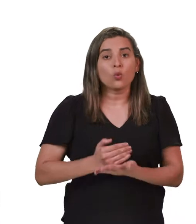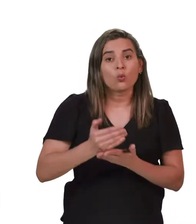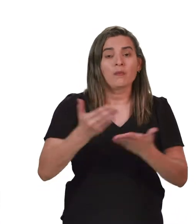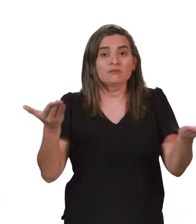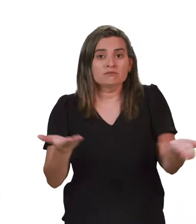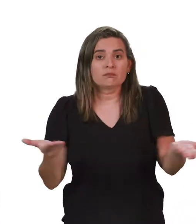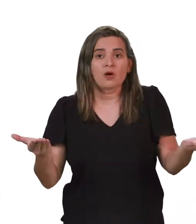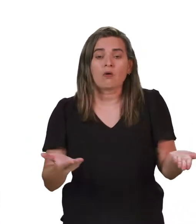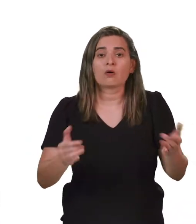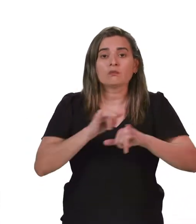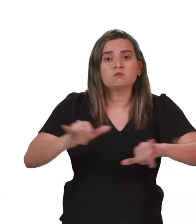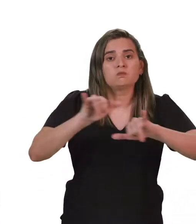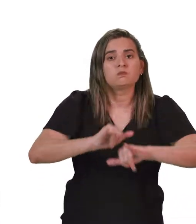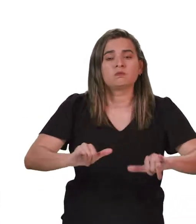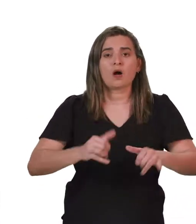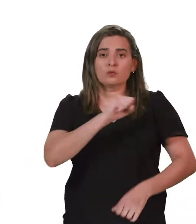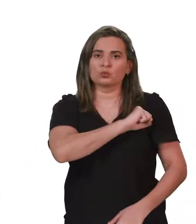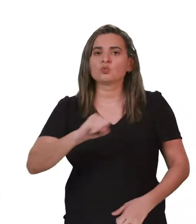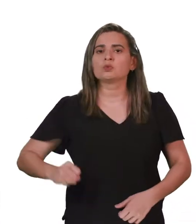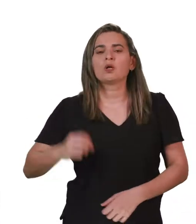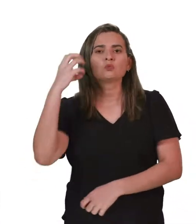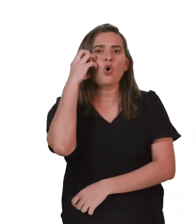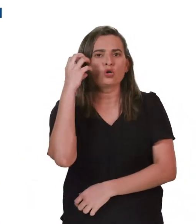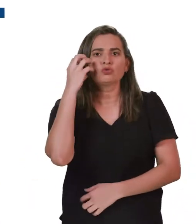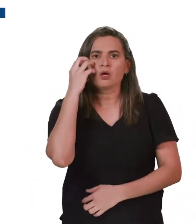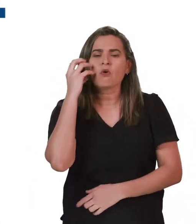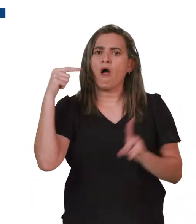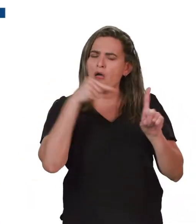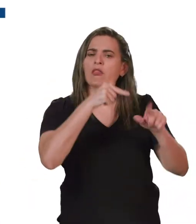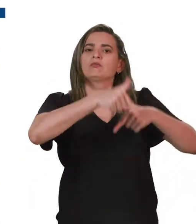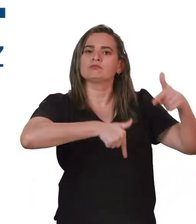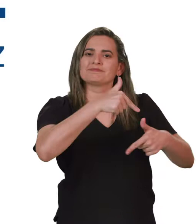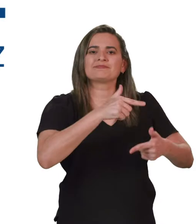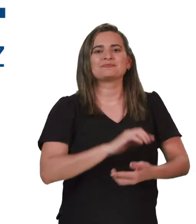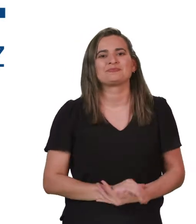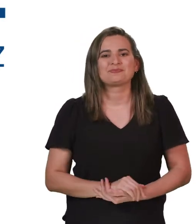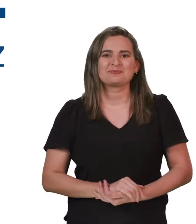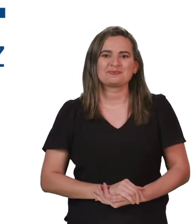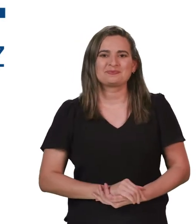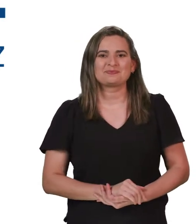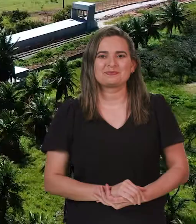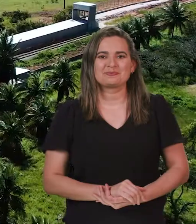Começa agora o programa do senador Rogério, o cara que faz.